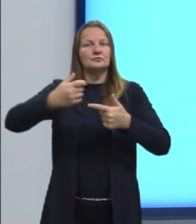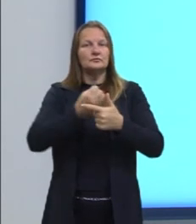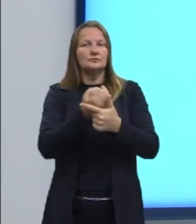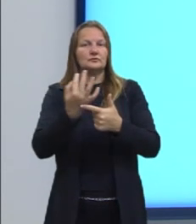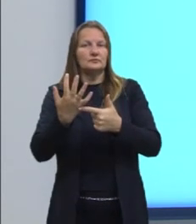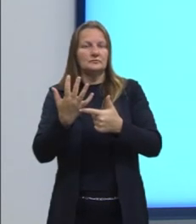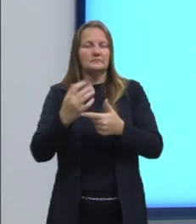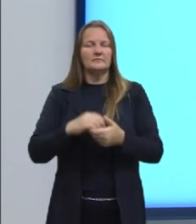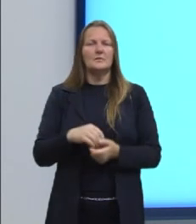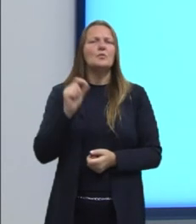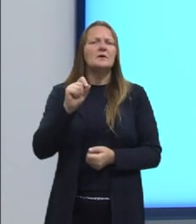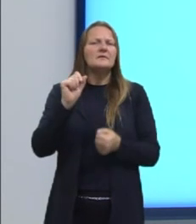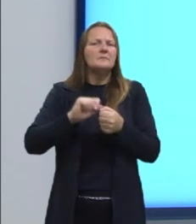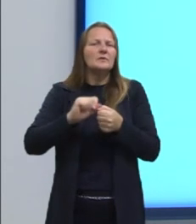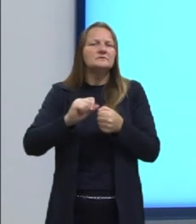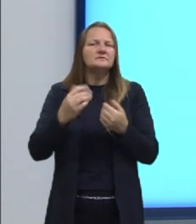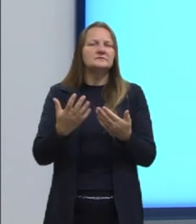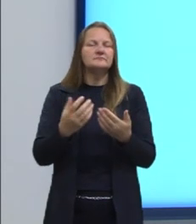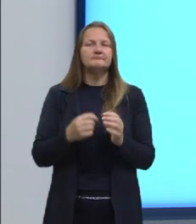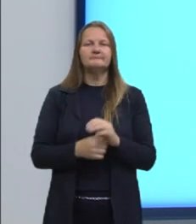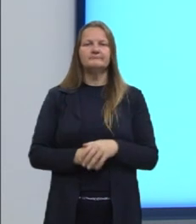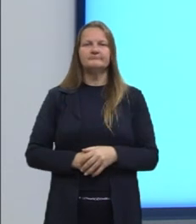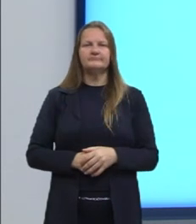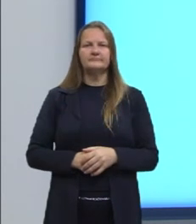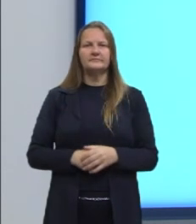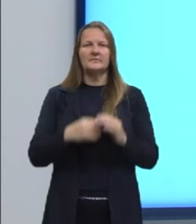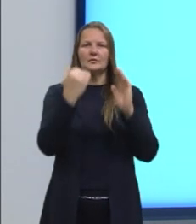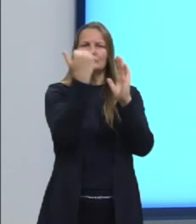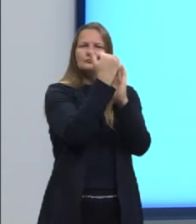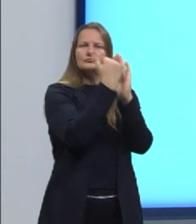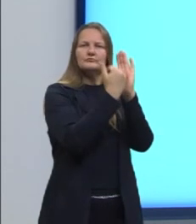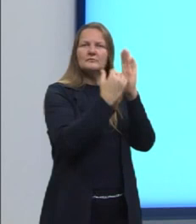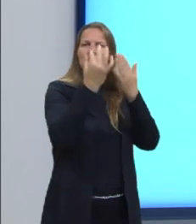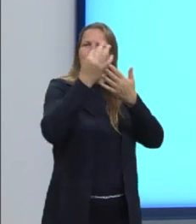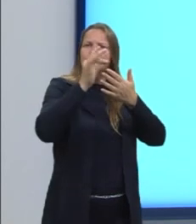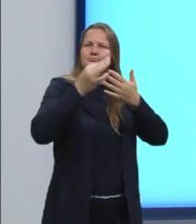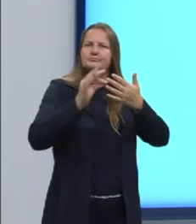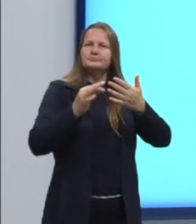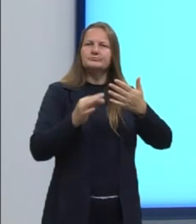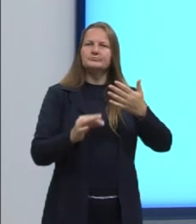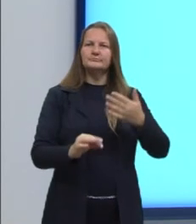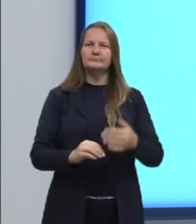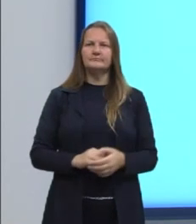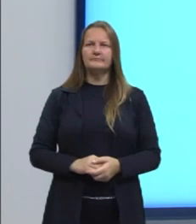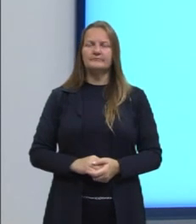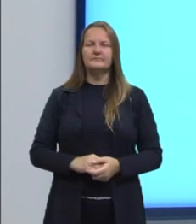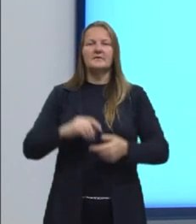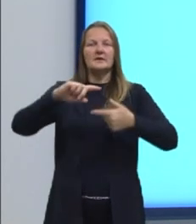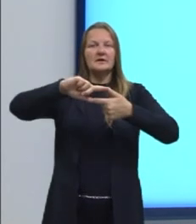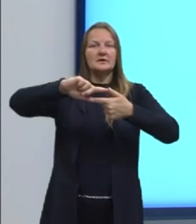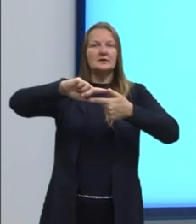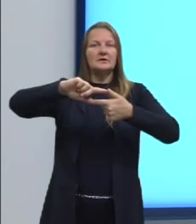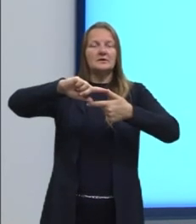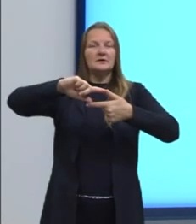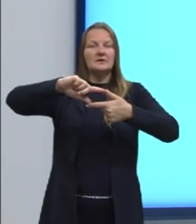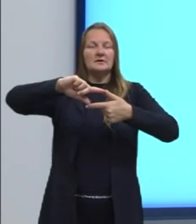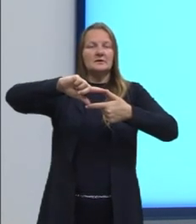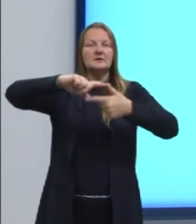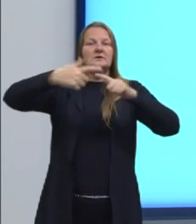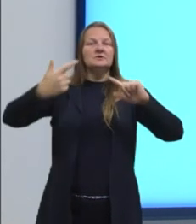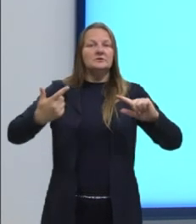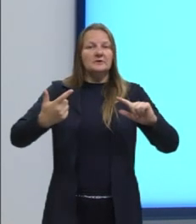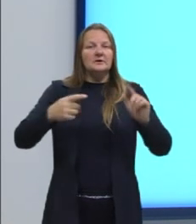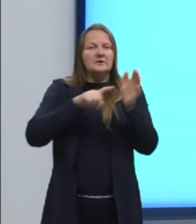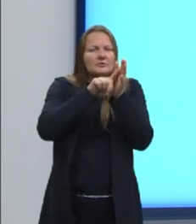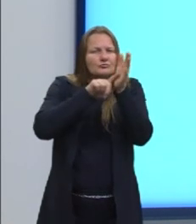O que que nós podemos listar ali no nosso checklist, então, gente? A geometria analítica e